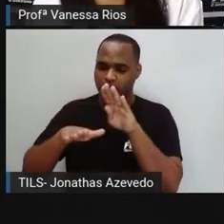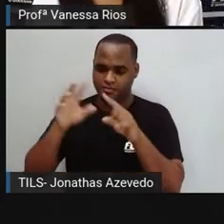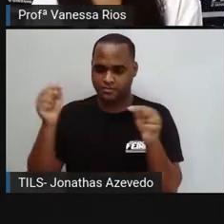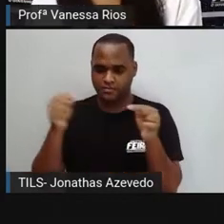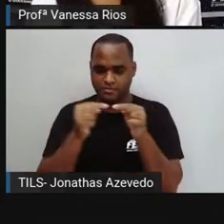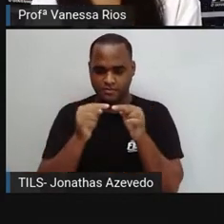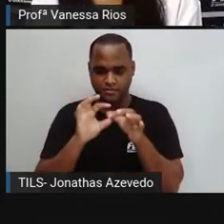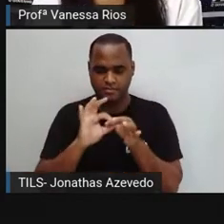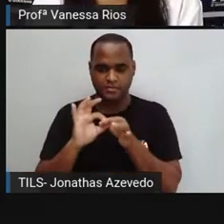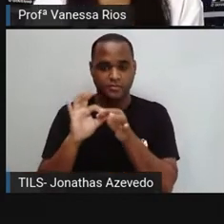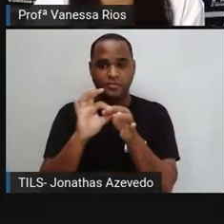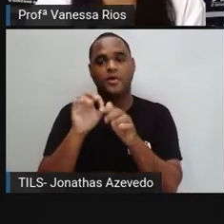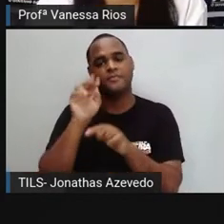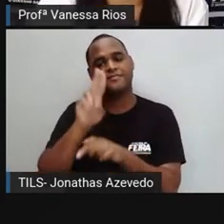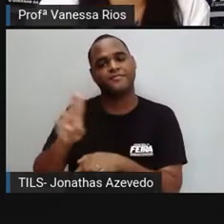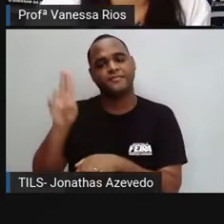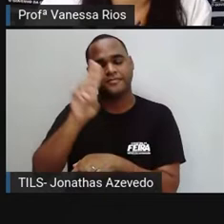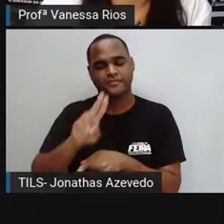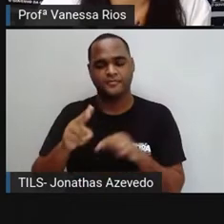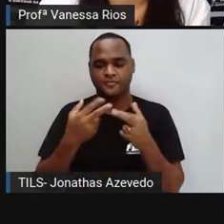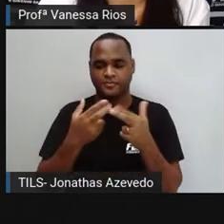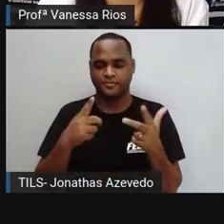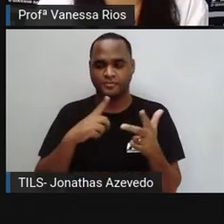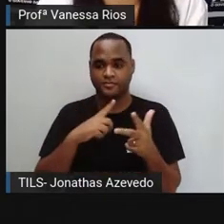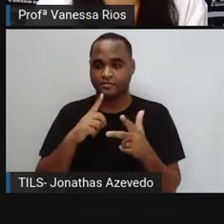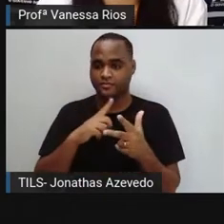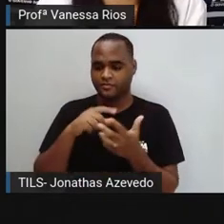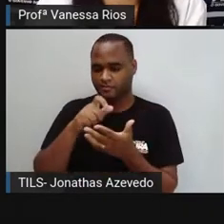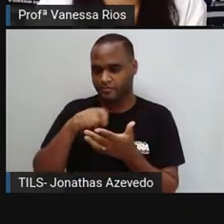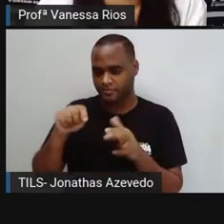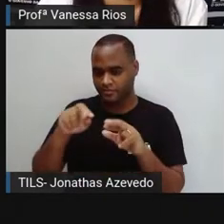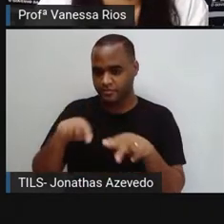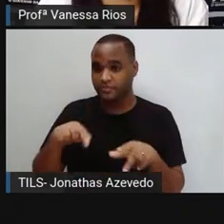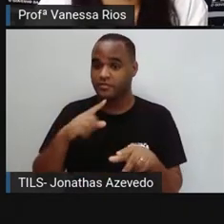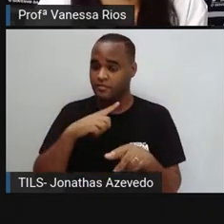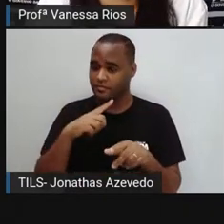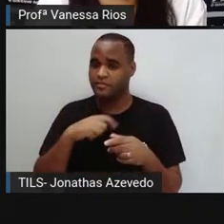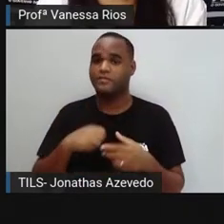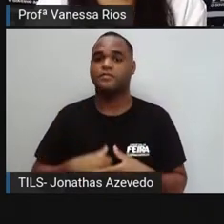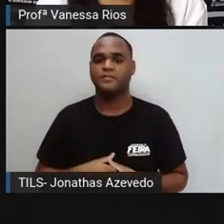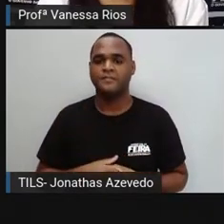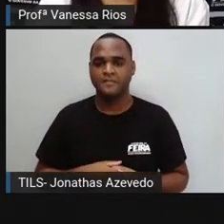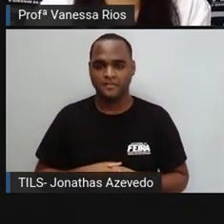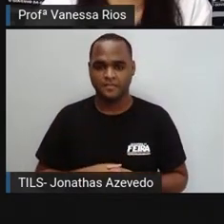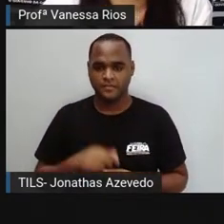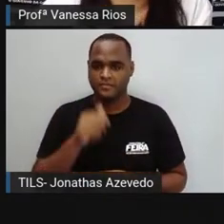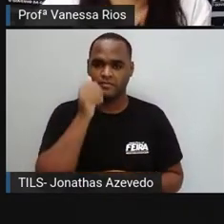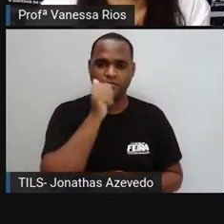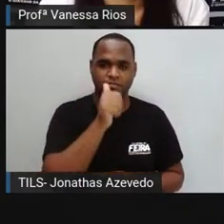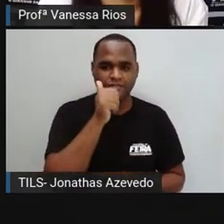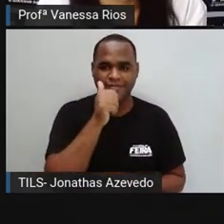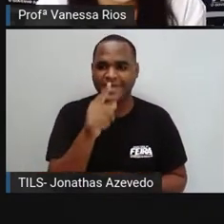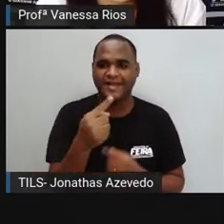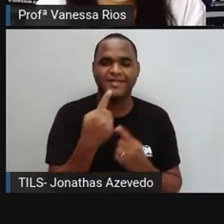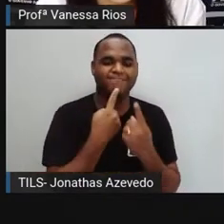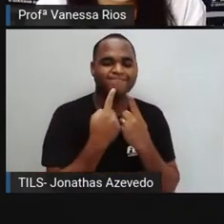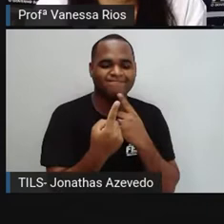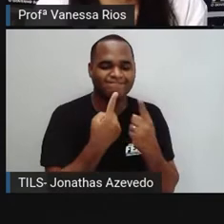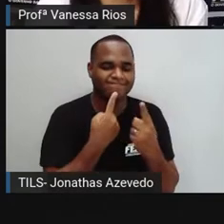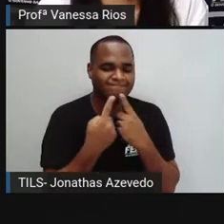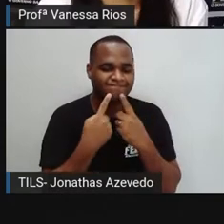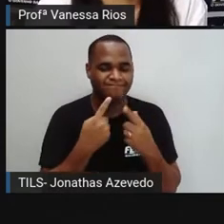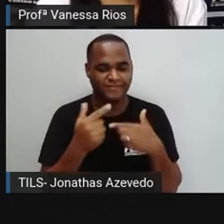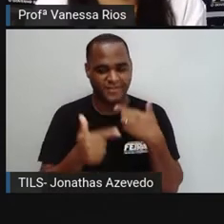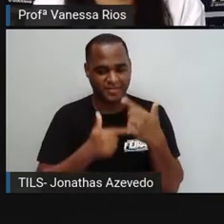compreender seus usos em determinadas situações. Aí a gente vê a mulher fazendo aí uma entrevista de emprego, né?